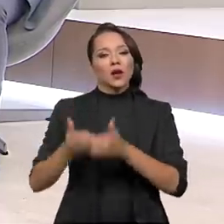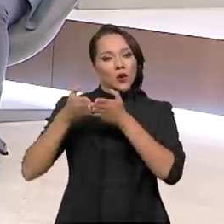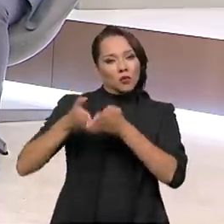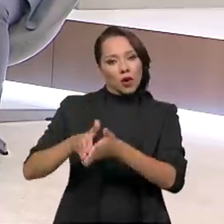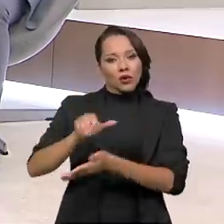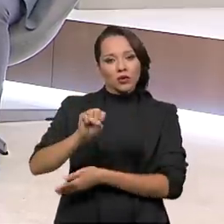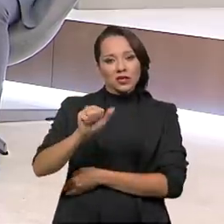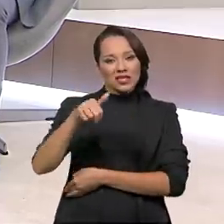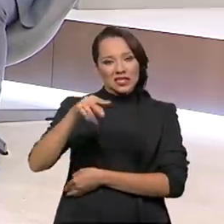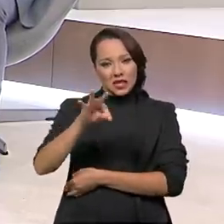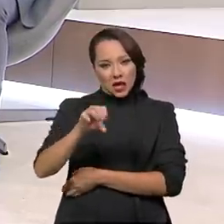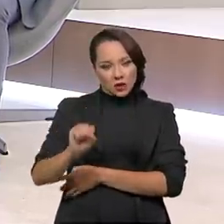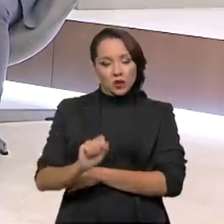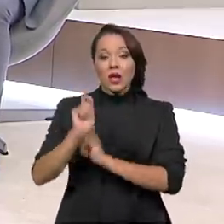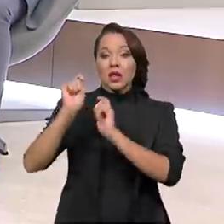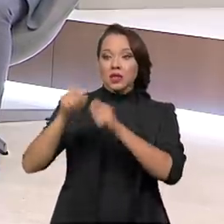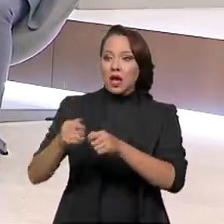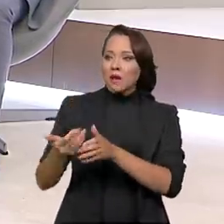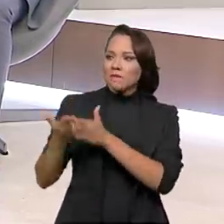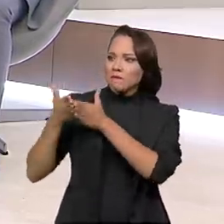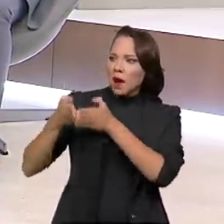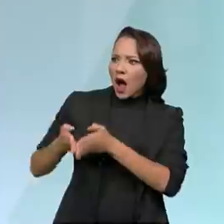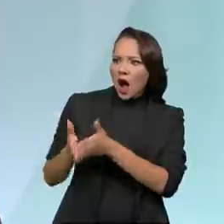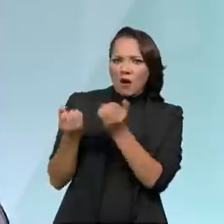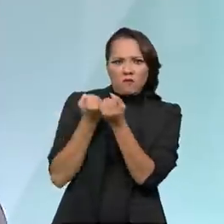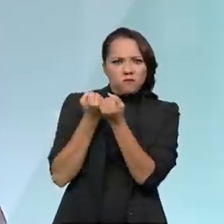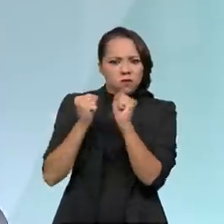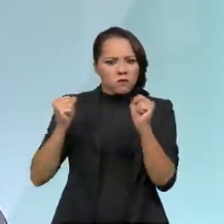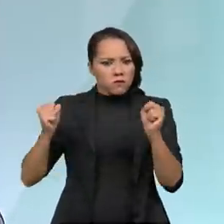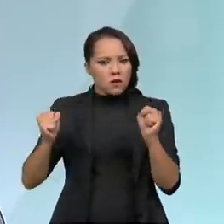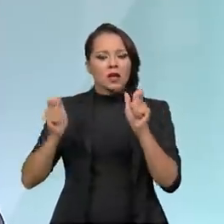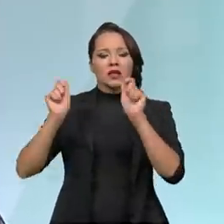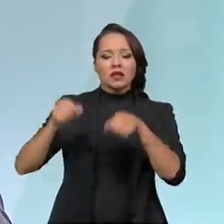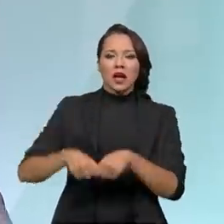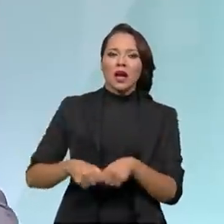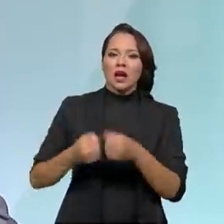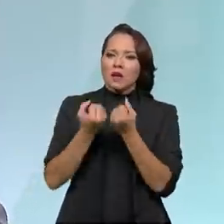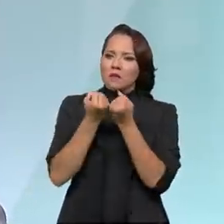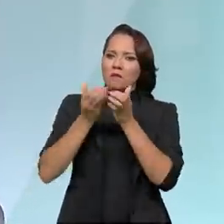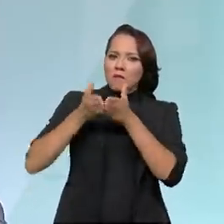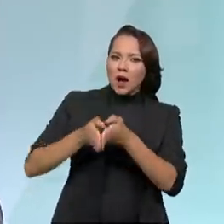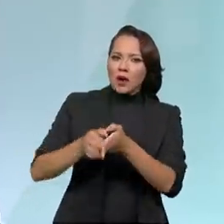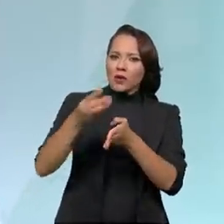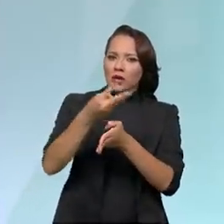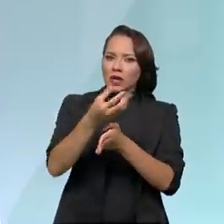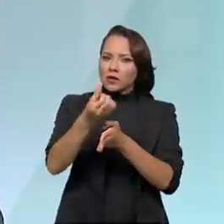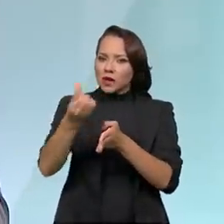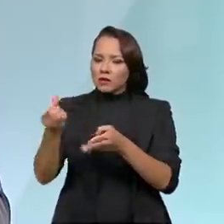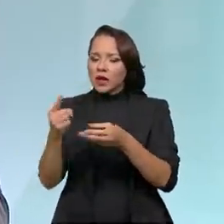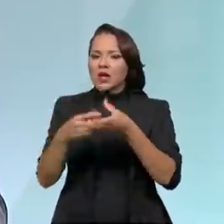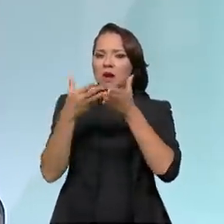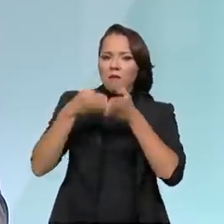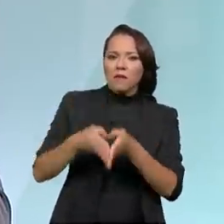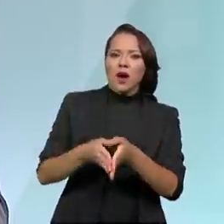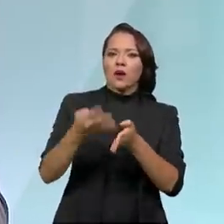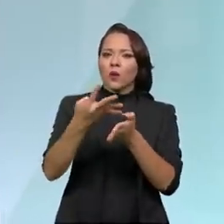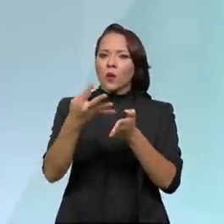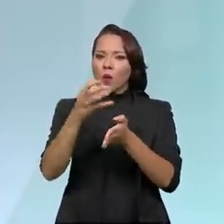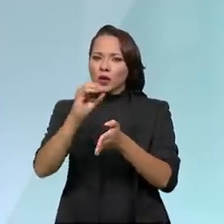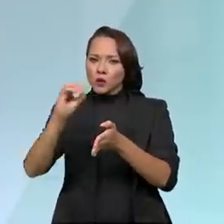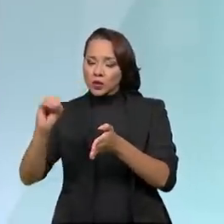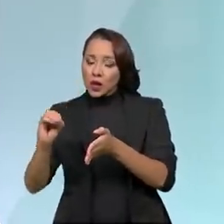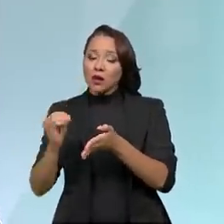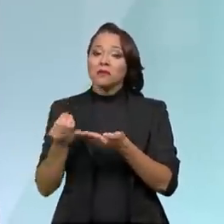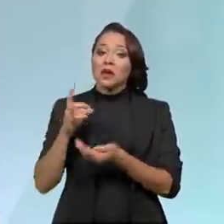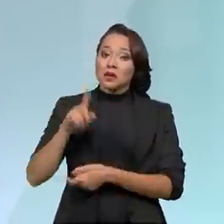por exemplo, esteja apto a receber embarcações maiores, embarcações 366, embarcações 400. Isso vai ser